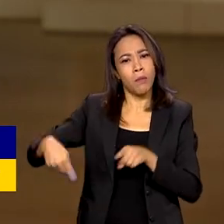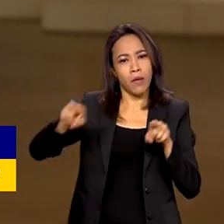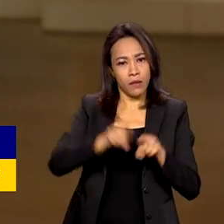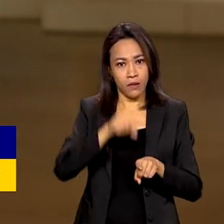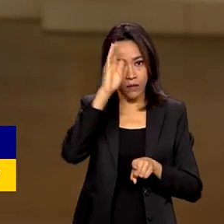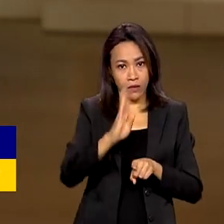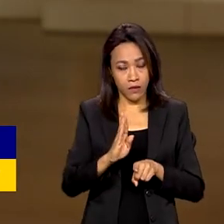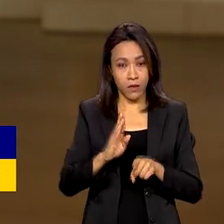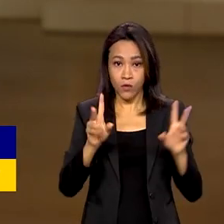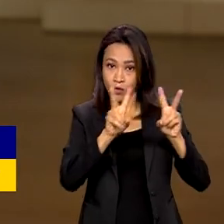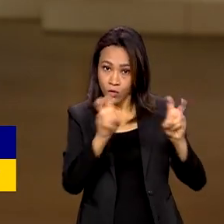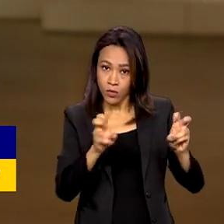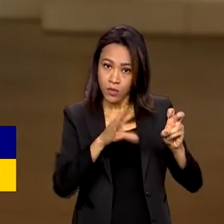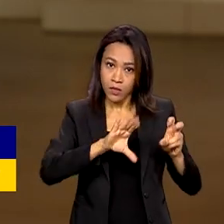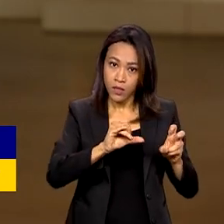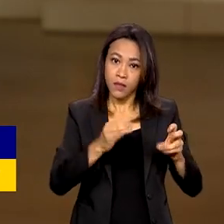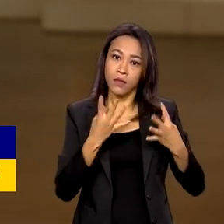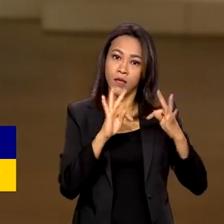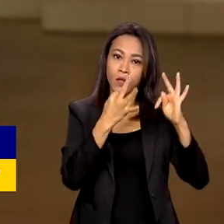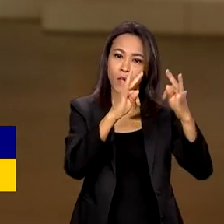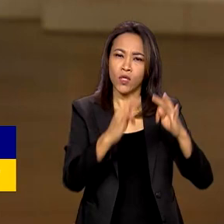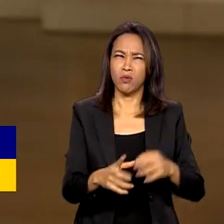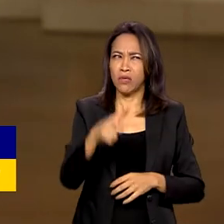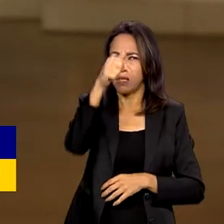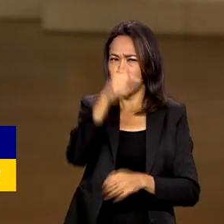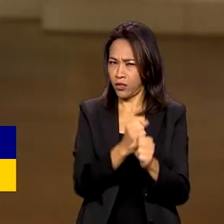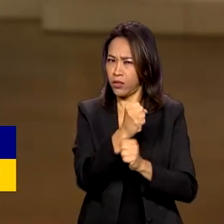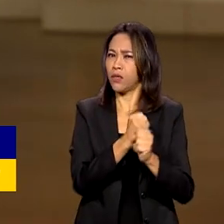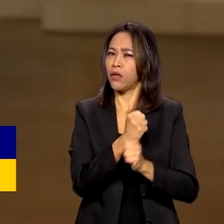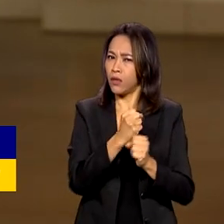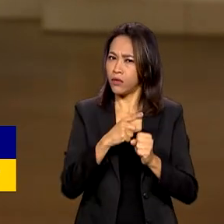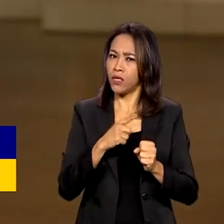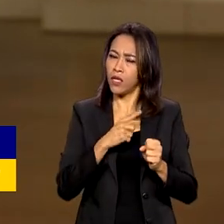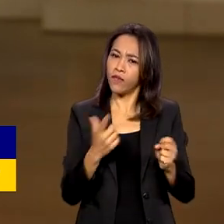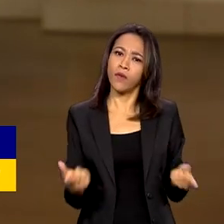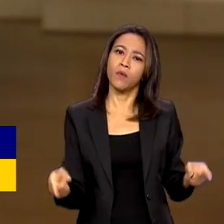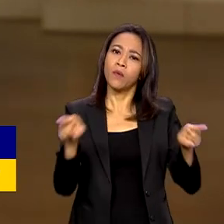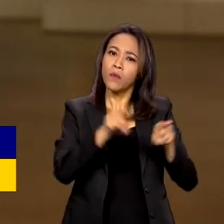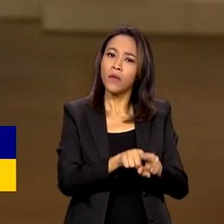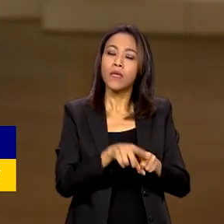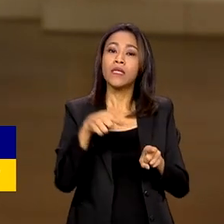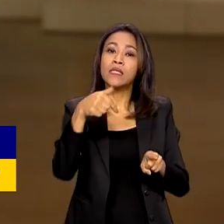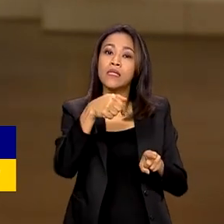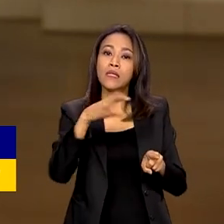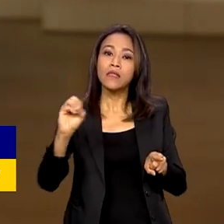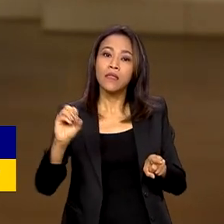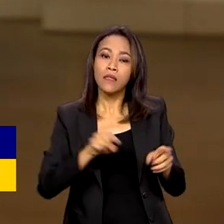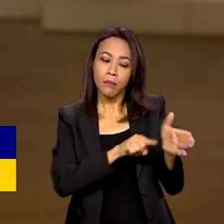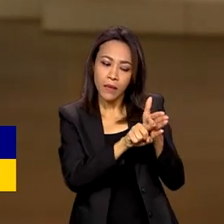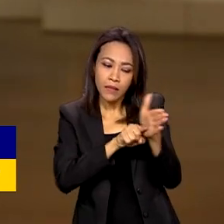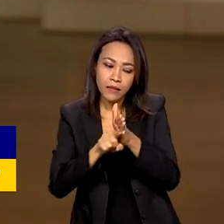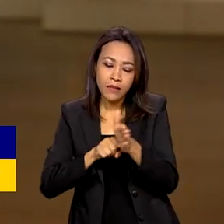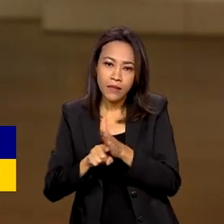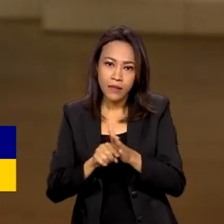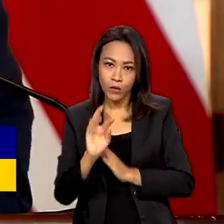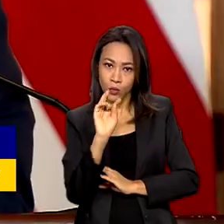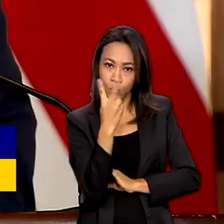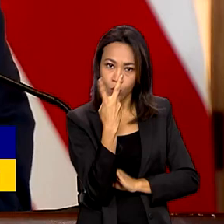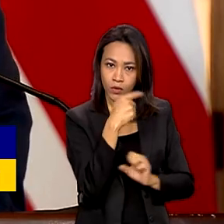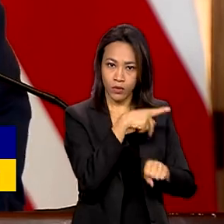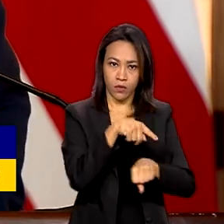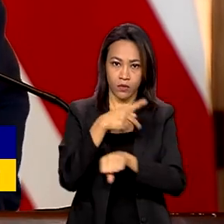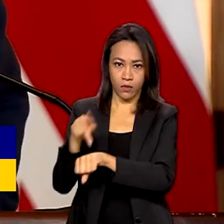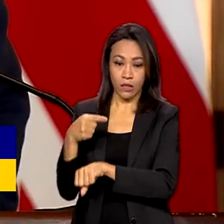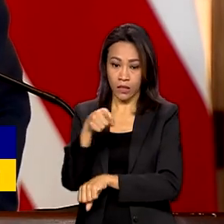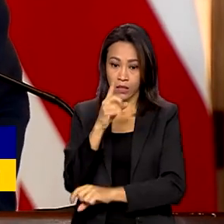sendo que nos últimos sete anos houve cooperação em pelo menos 700 pesquisas bilaterais. Na